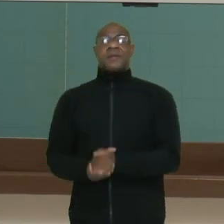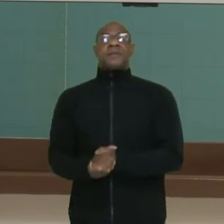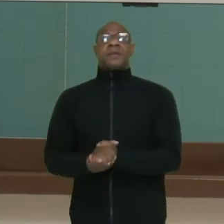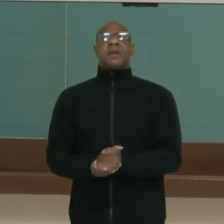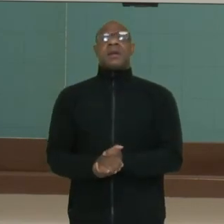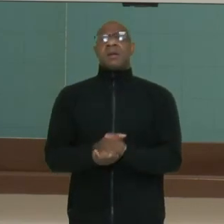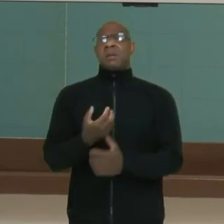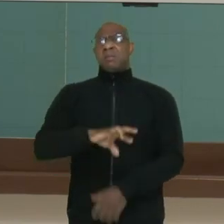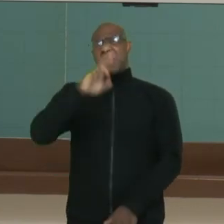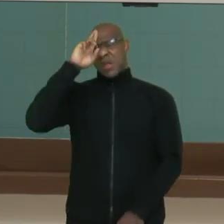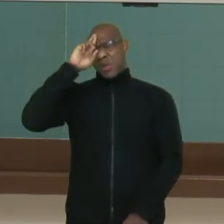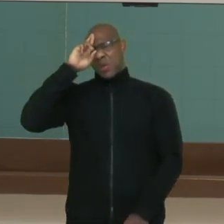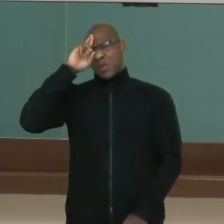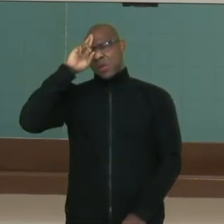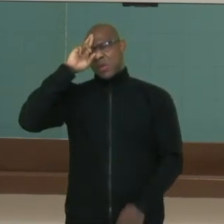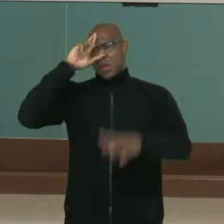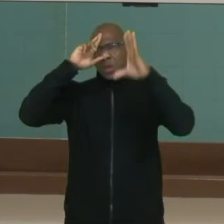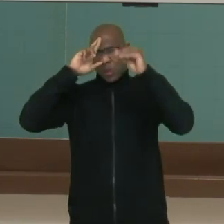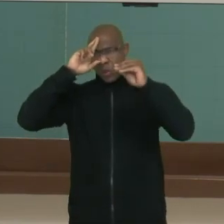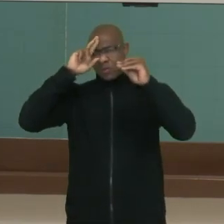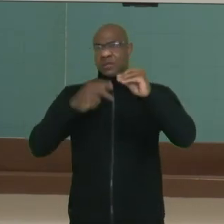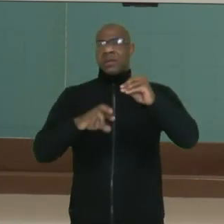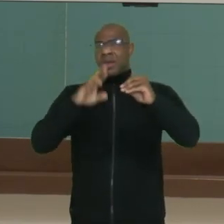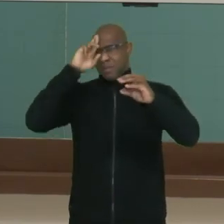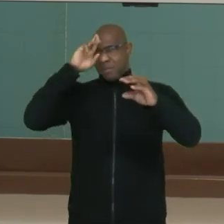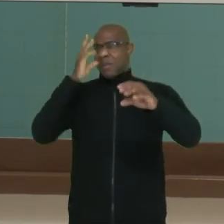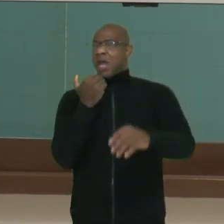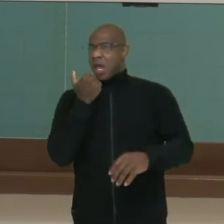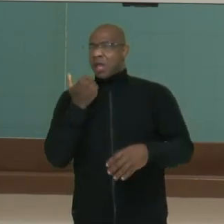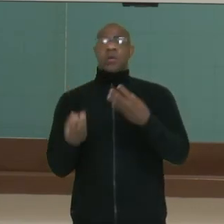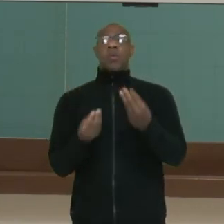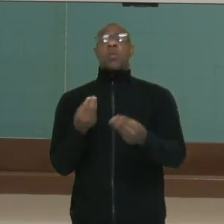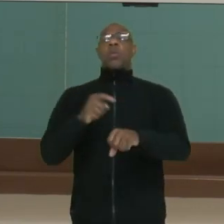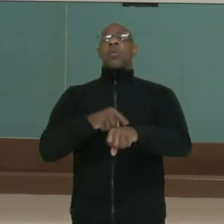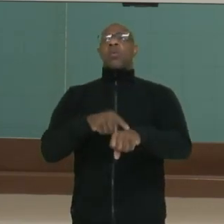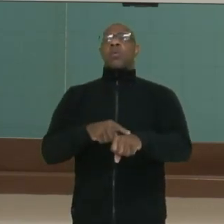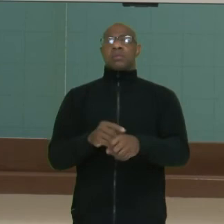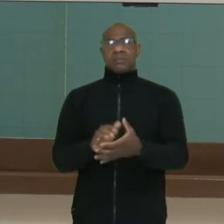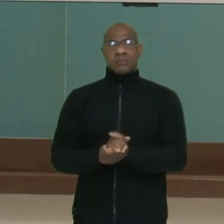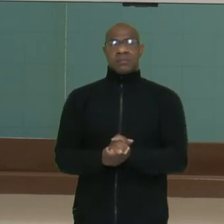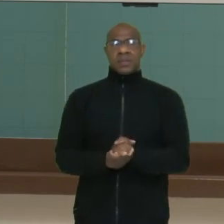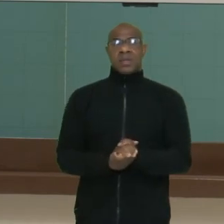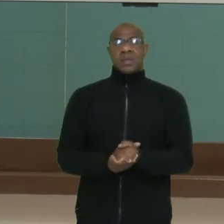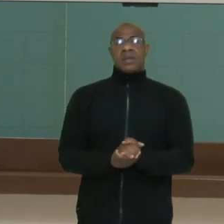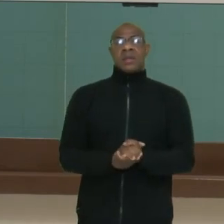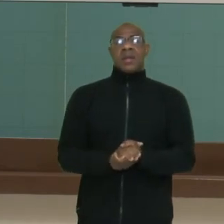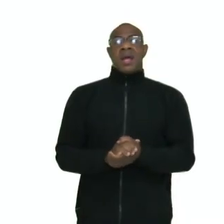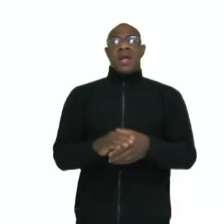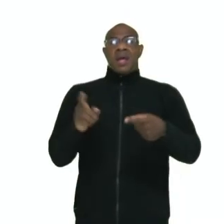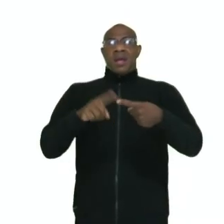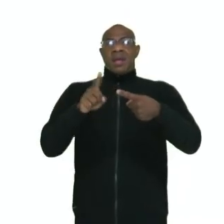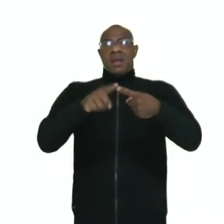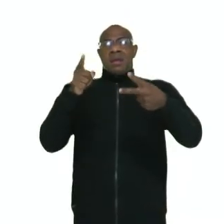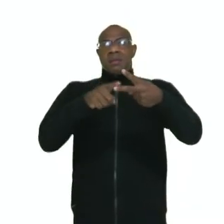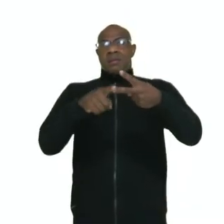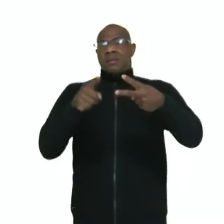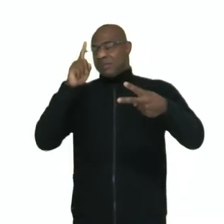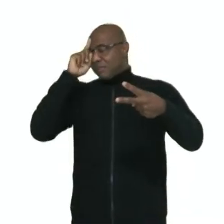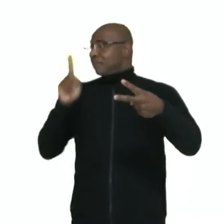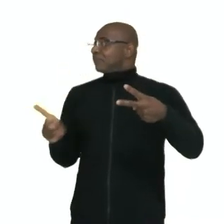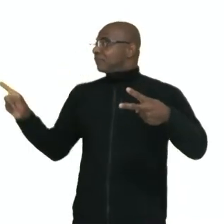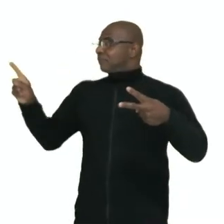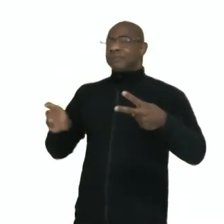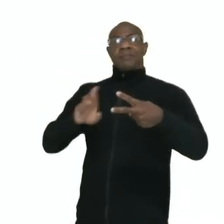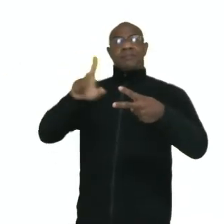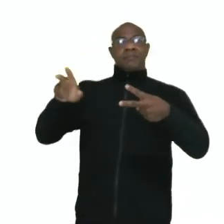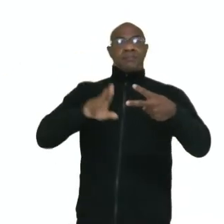-dia. Como é que eu digo isso em inglês? Nós usamos de noite o midnight e ao meio-dia nós usamos